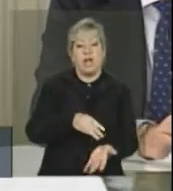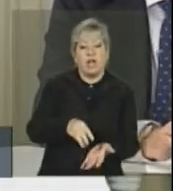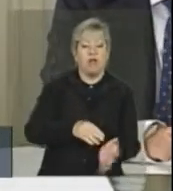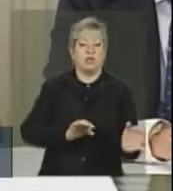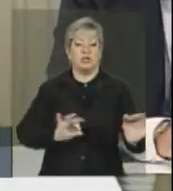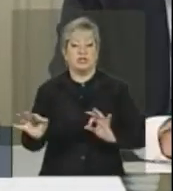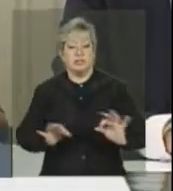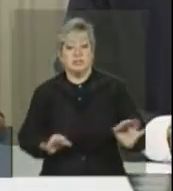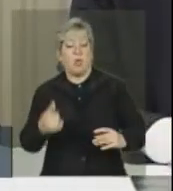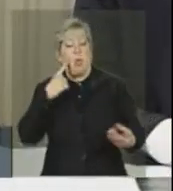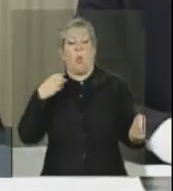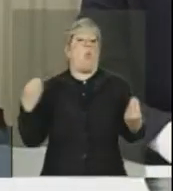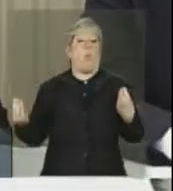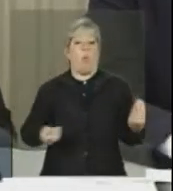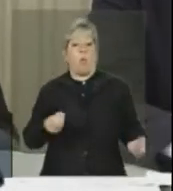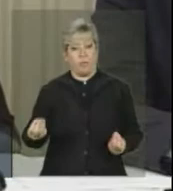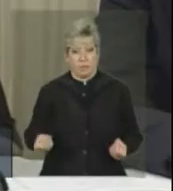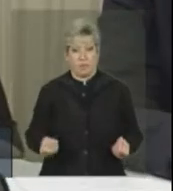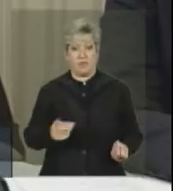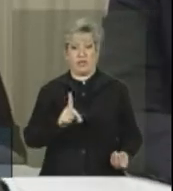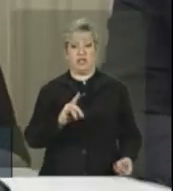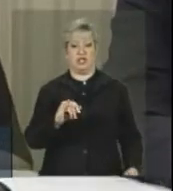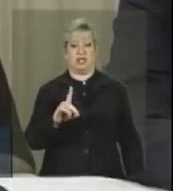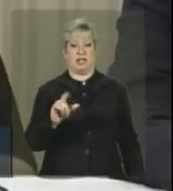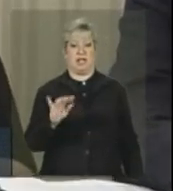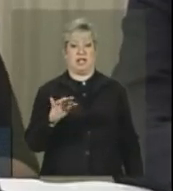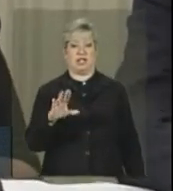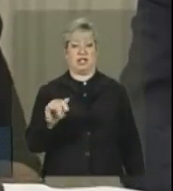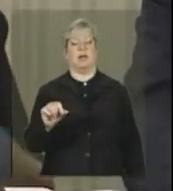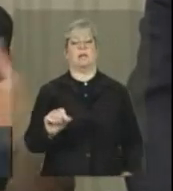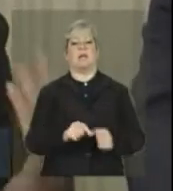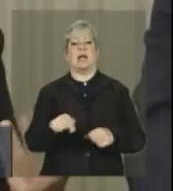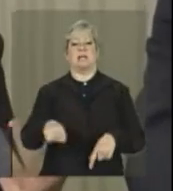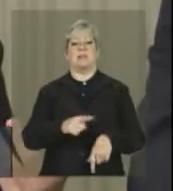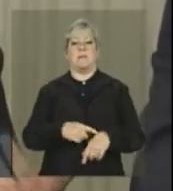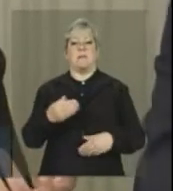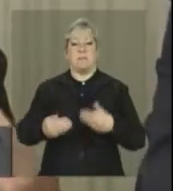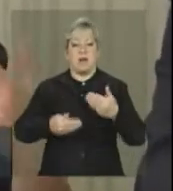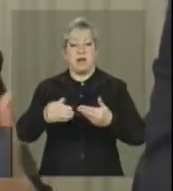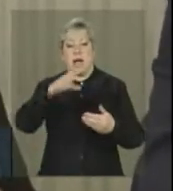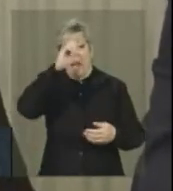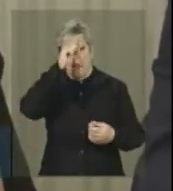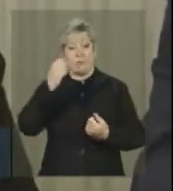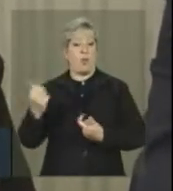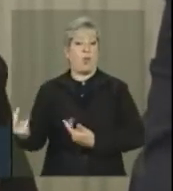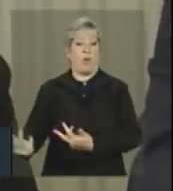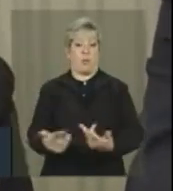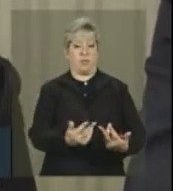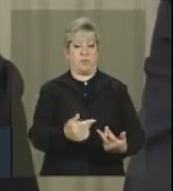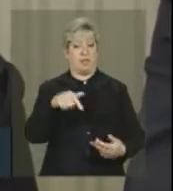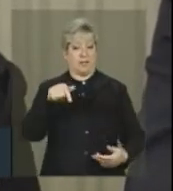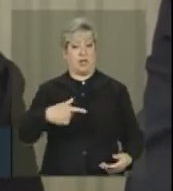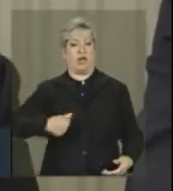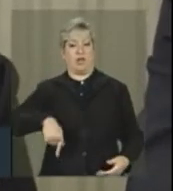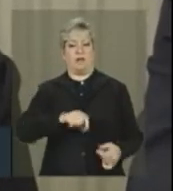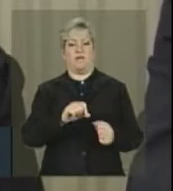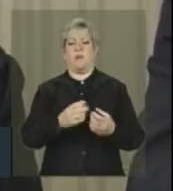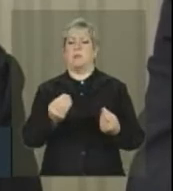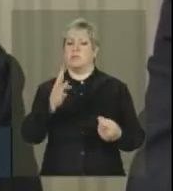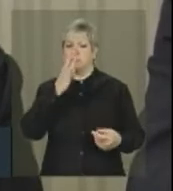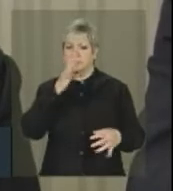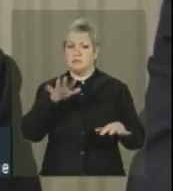funcionamento de sala de aula. Então, nós queremos, de fato, ter um processo, que é um processo de aprendizagem comum. Isso que nós fizemos foi muito interessante.